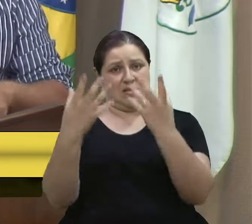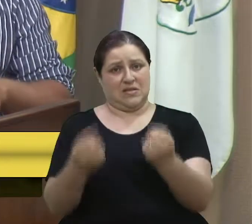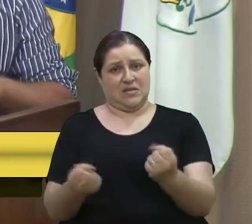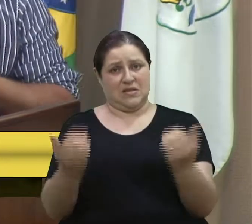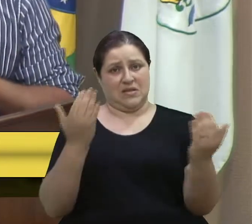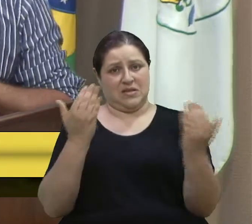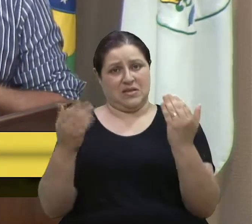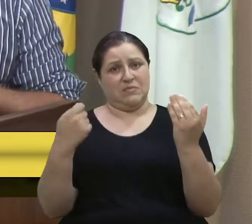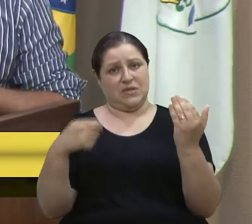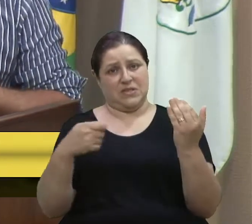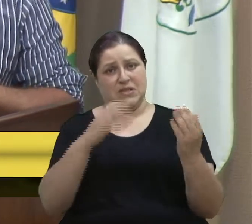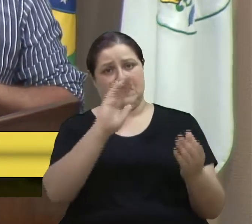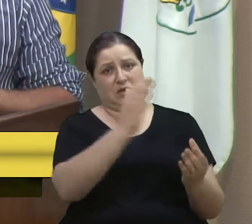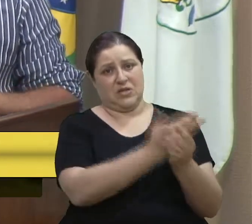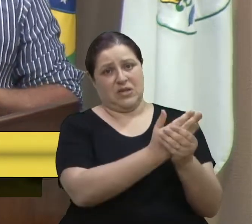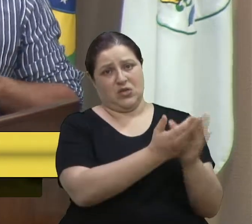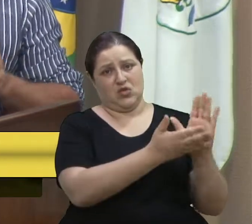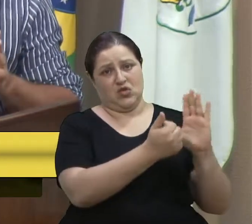ter retirado essas ações.